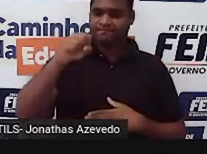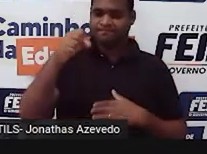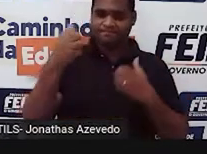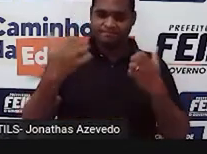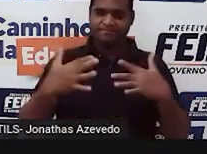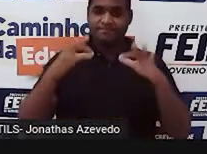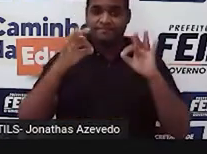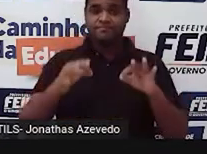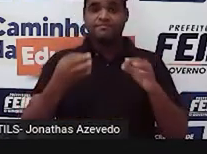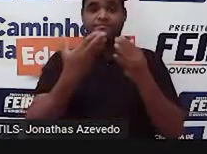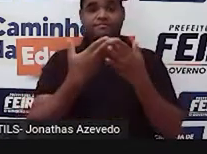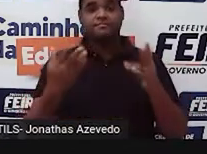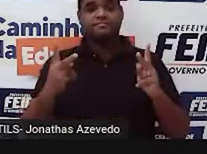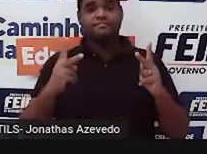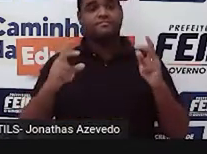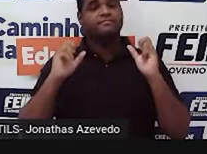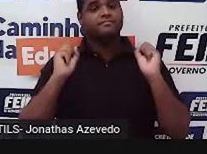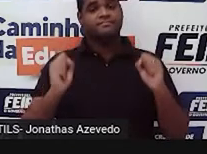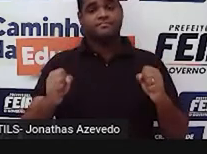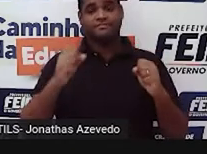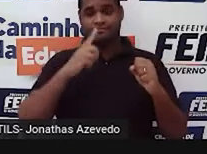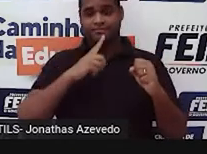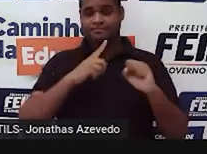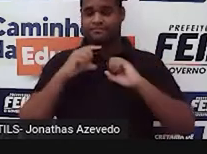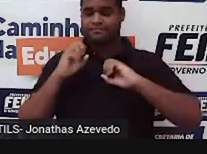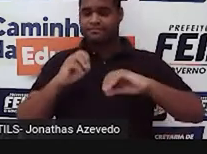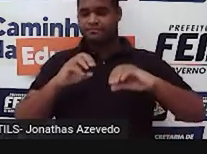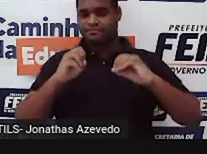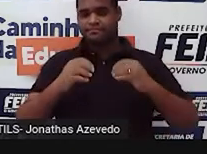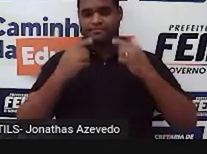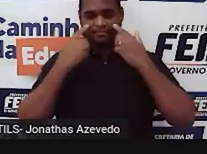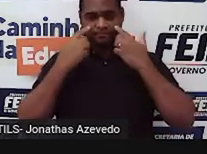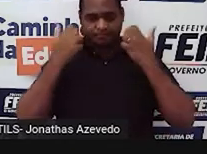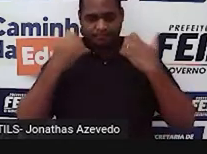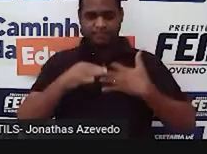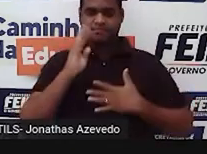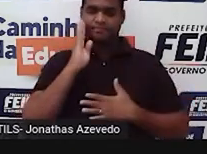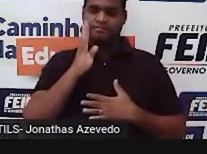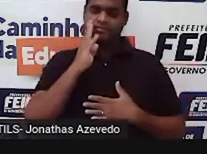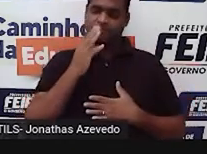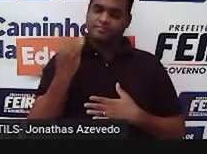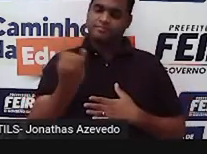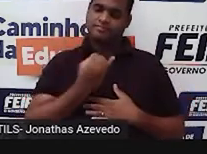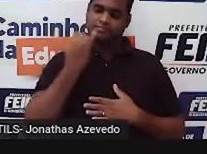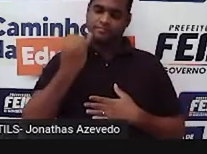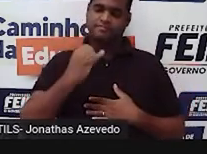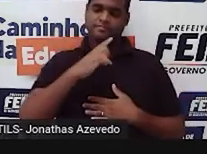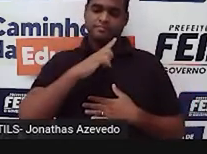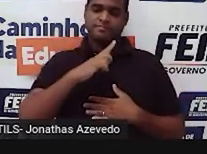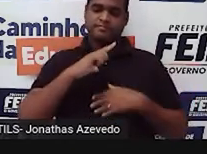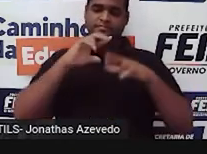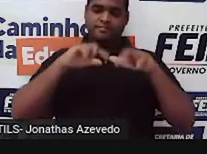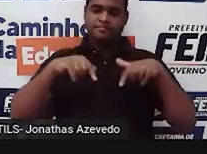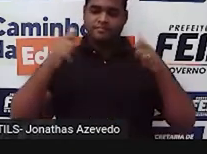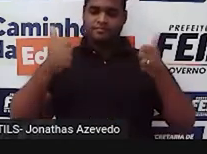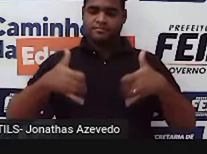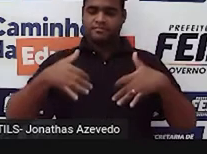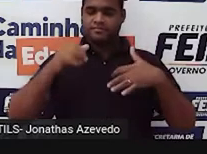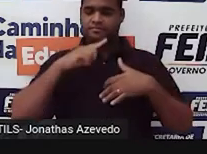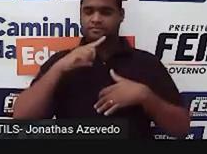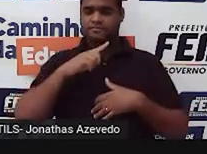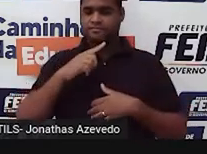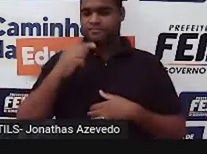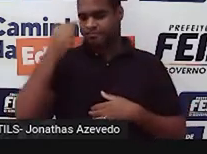certo? E a gente continua com ele aqui nessa aula para ver mais uma coisa bastante interessante sobre esse polígono,